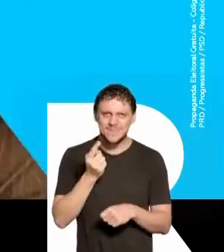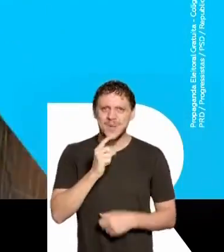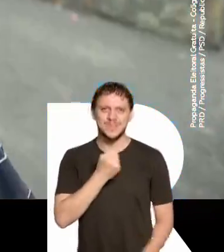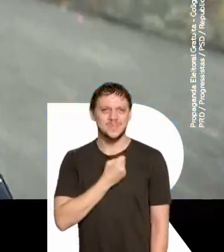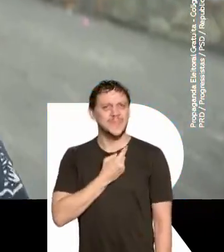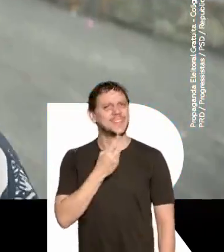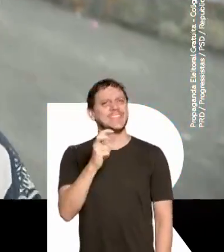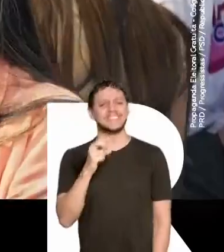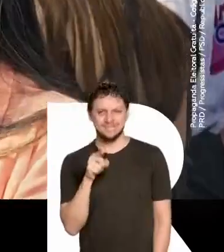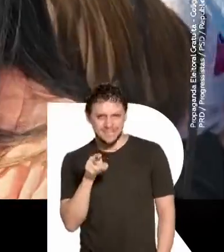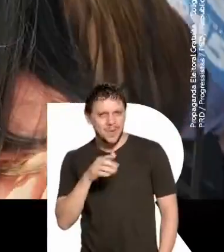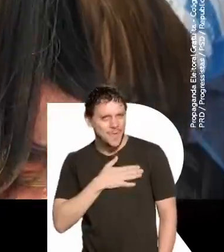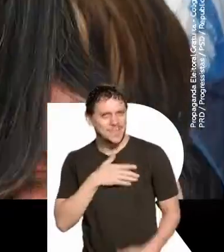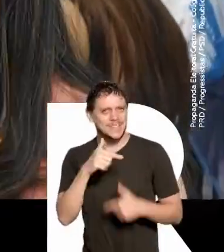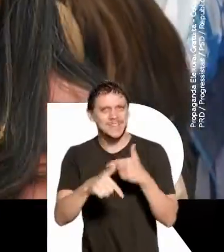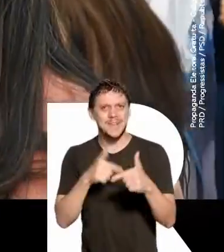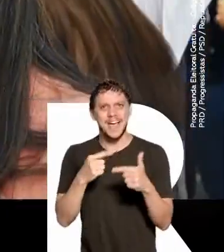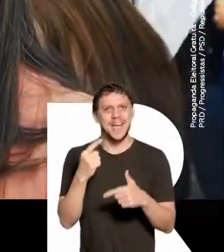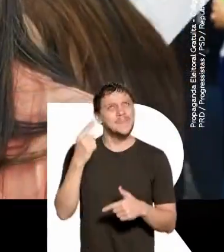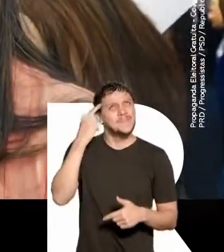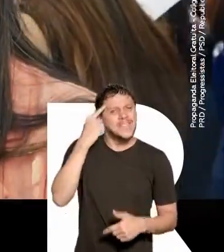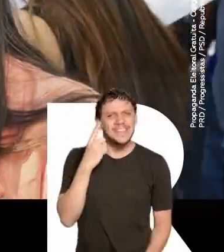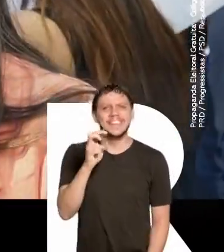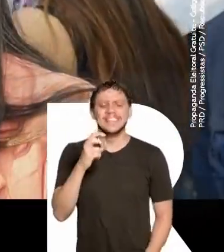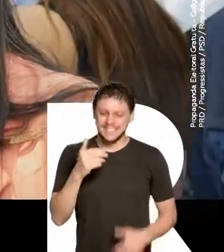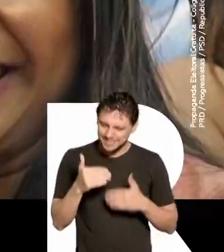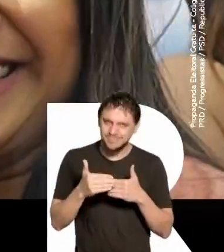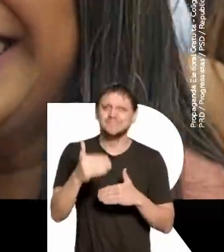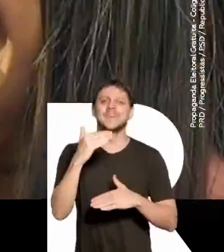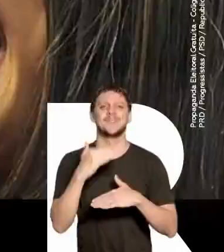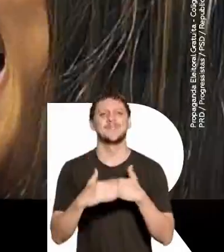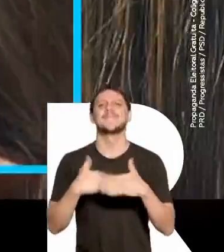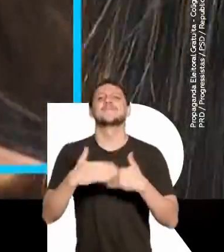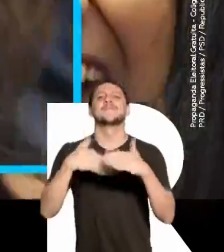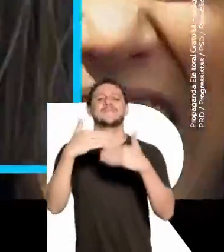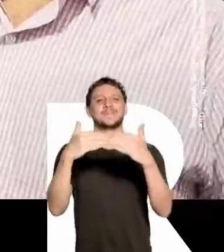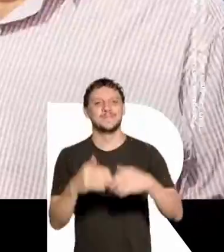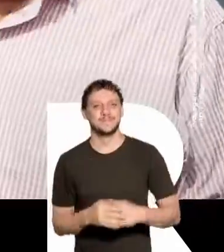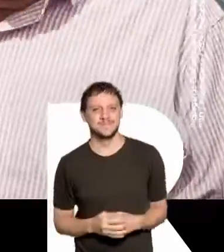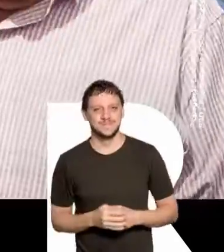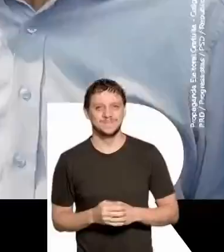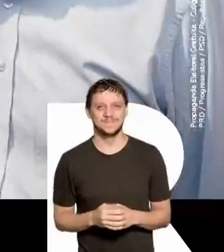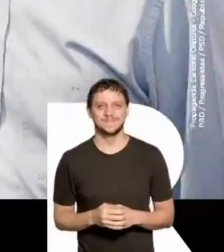pode parar. É 15! Eu não vou me trabalhar. É 15 da cabeça. All right!